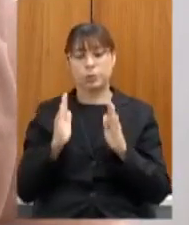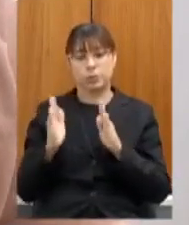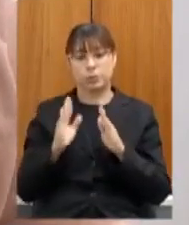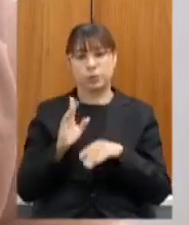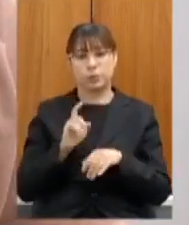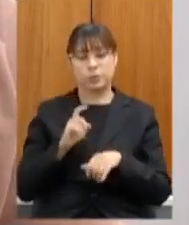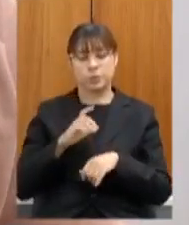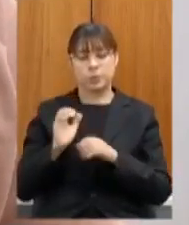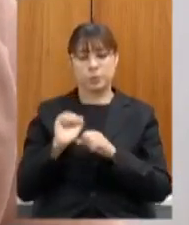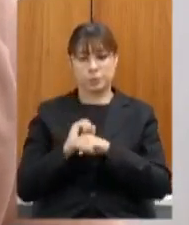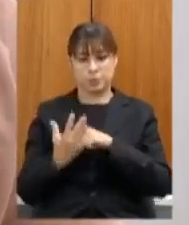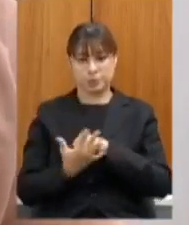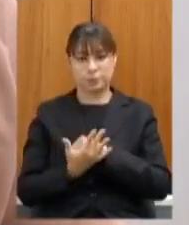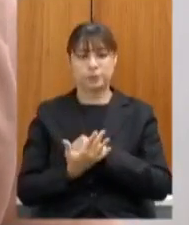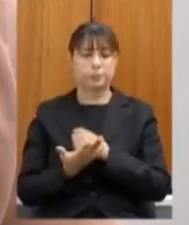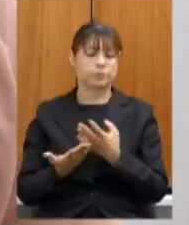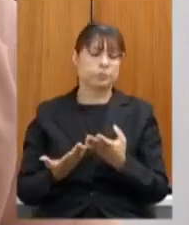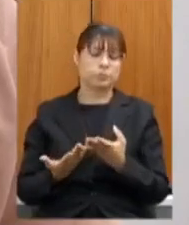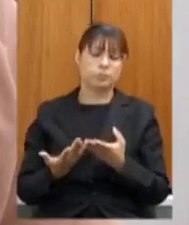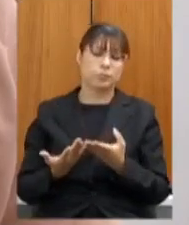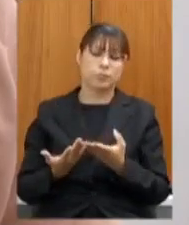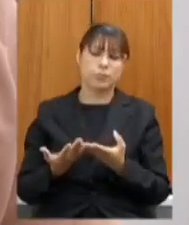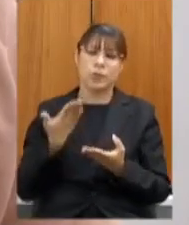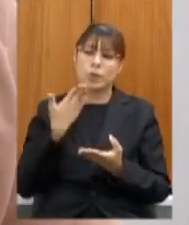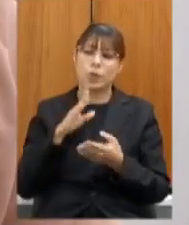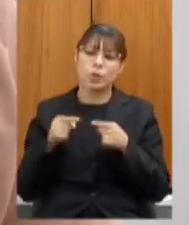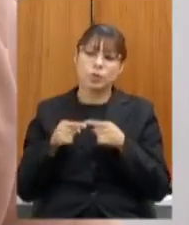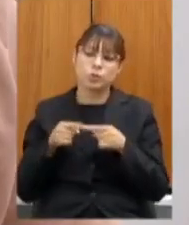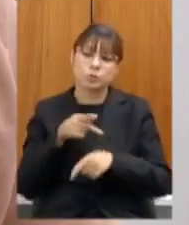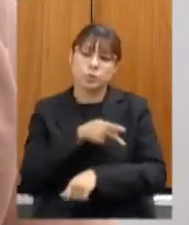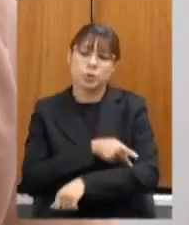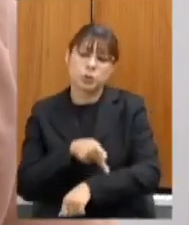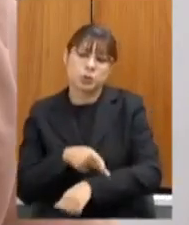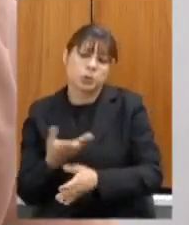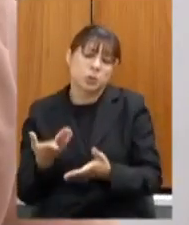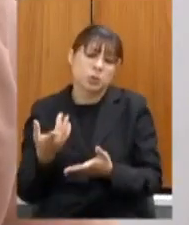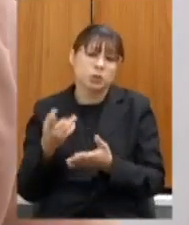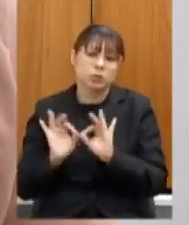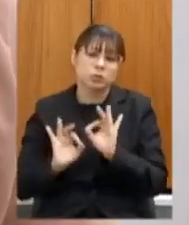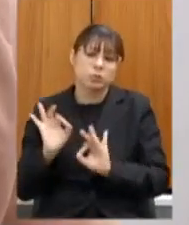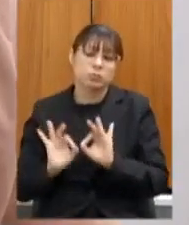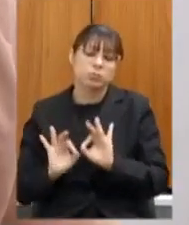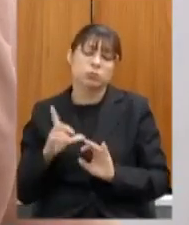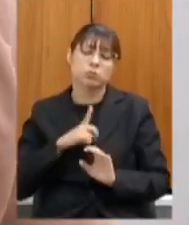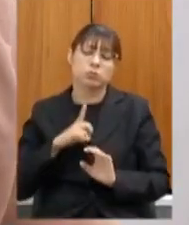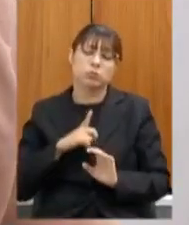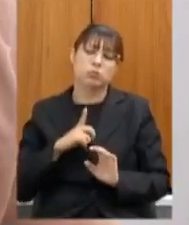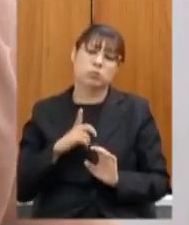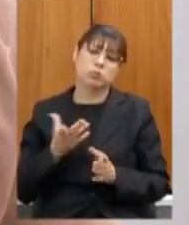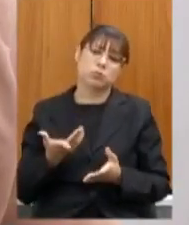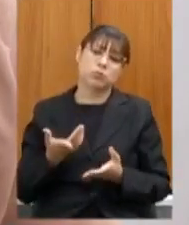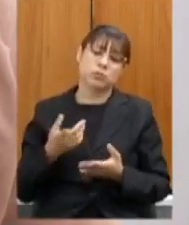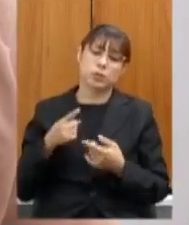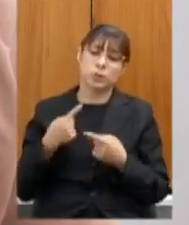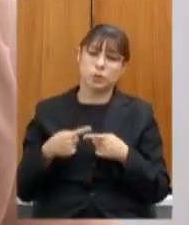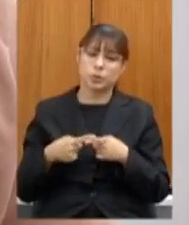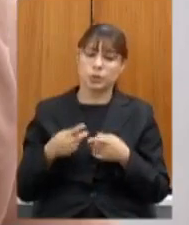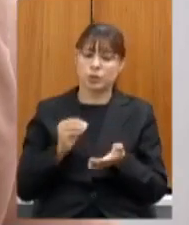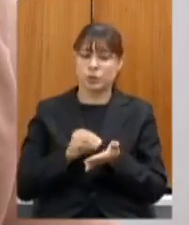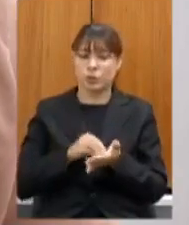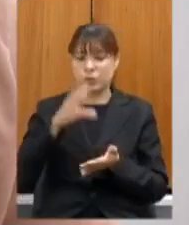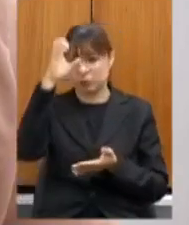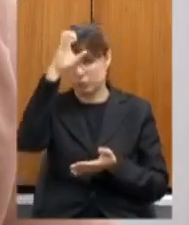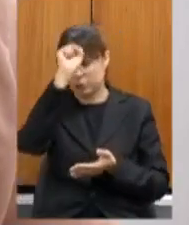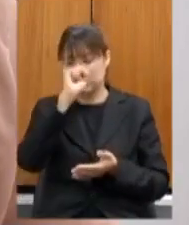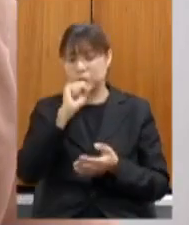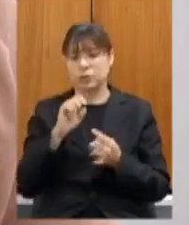que medidas de intervenção pedagógicas estão sendo planejadas pela secretaria no caso da insuficiência de aprendizagem